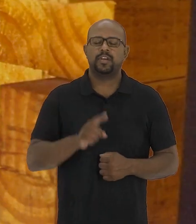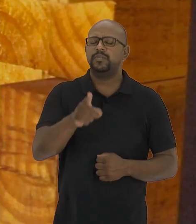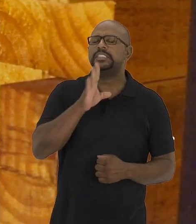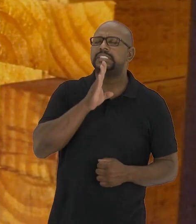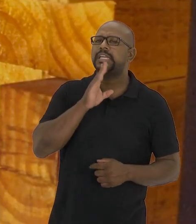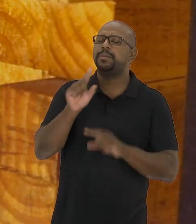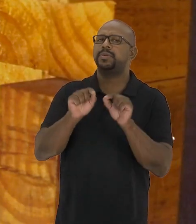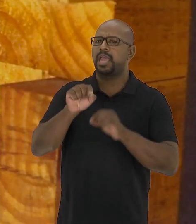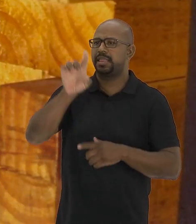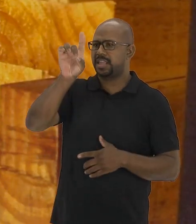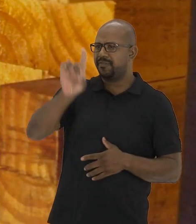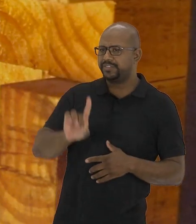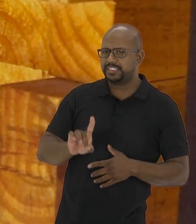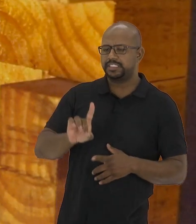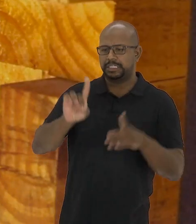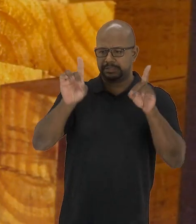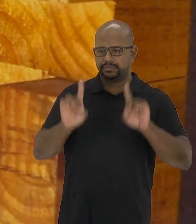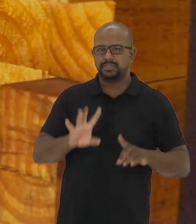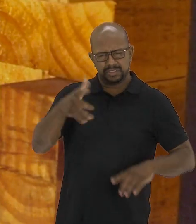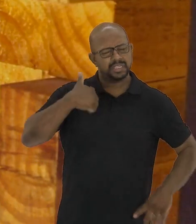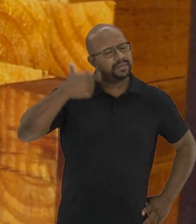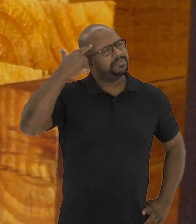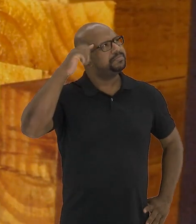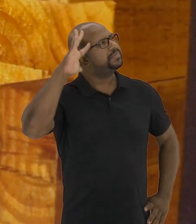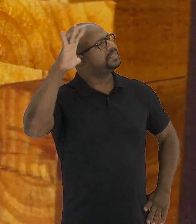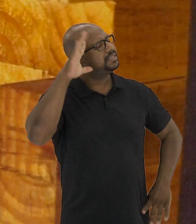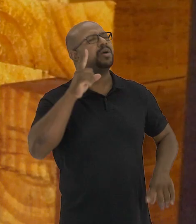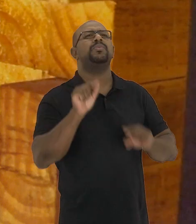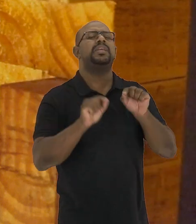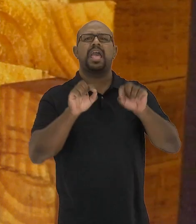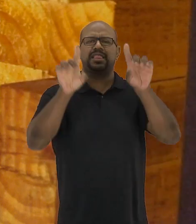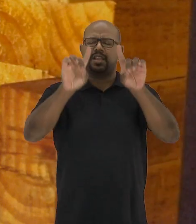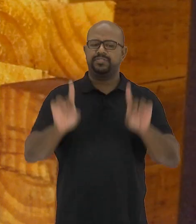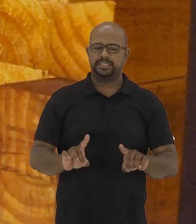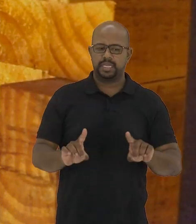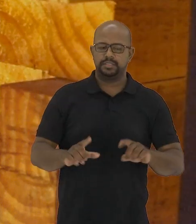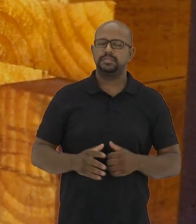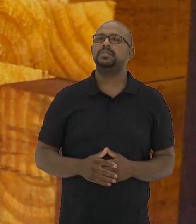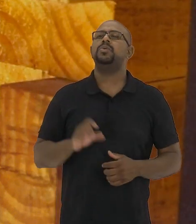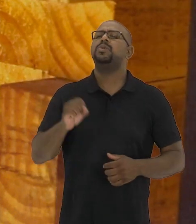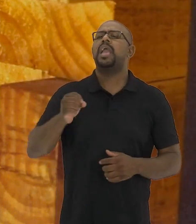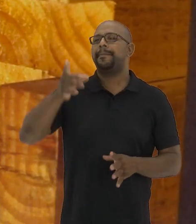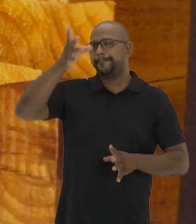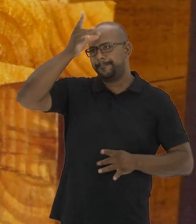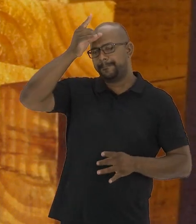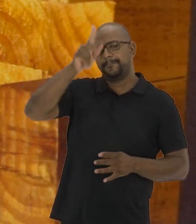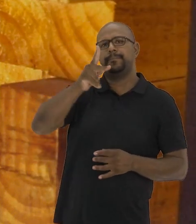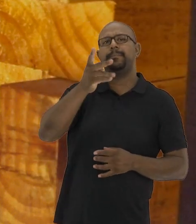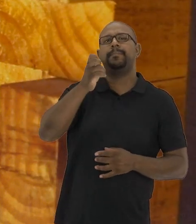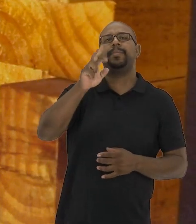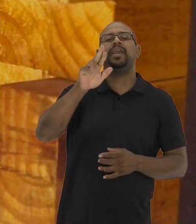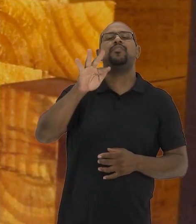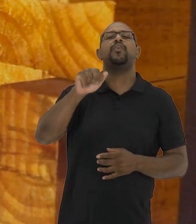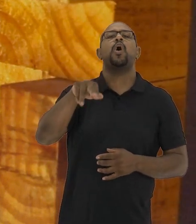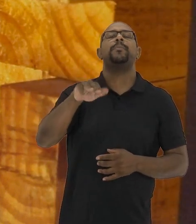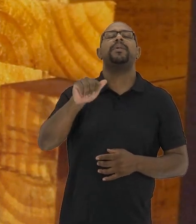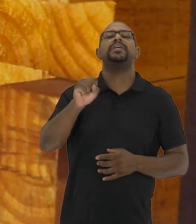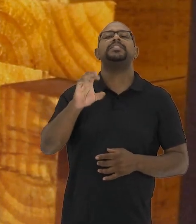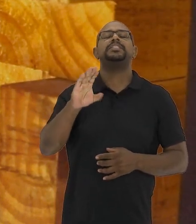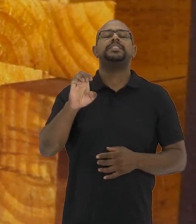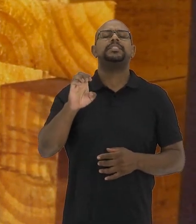Você sabe o que é deficiência? Já parou para pensar o que é deficiência? E o que é performance?